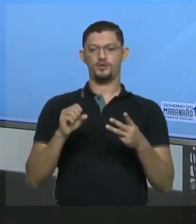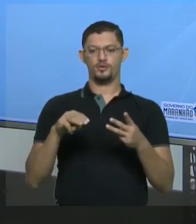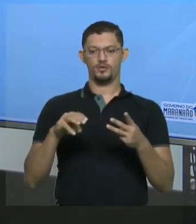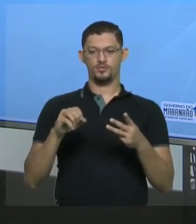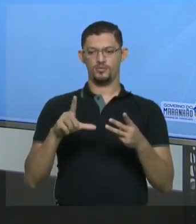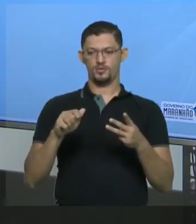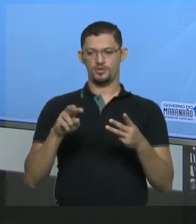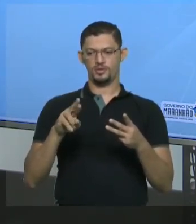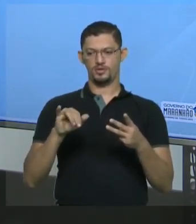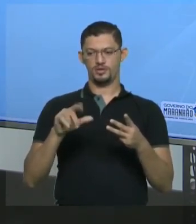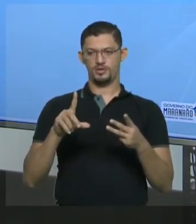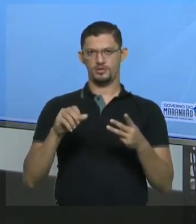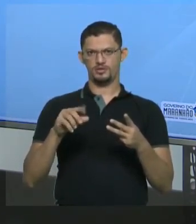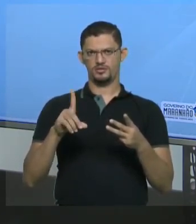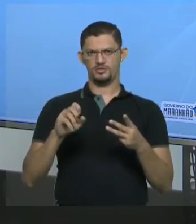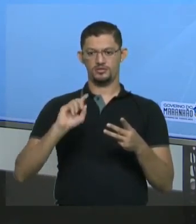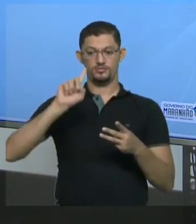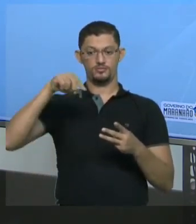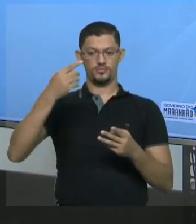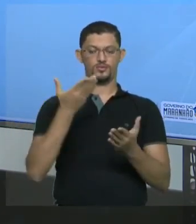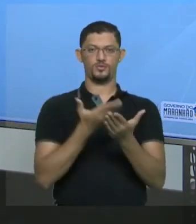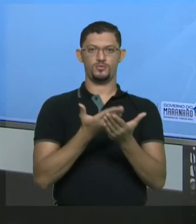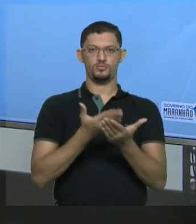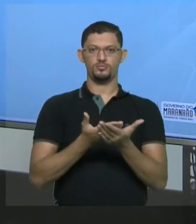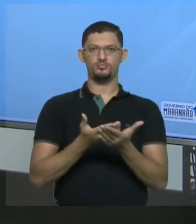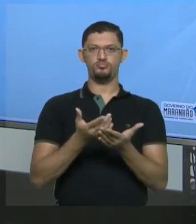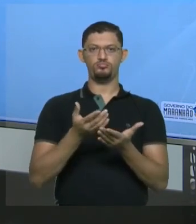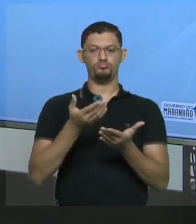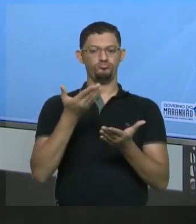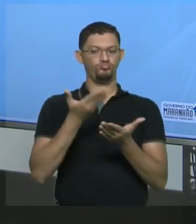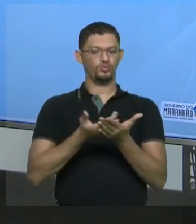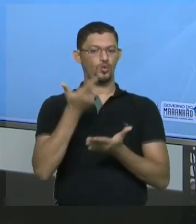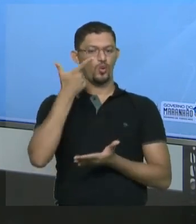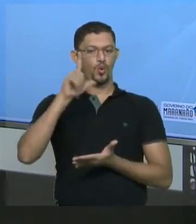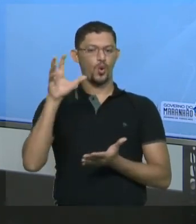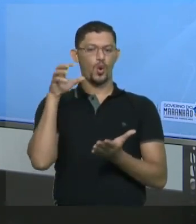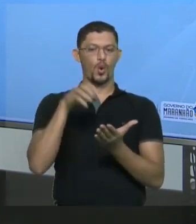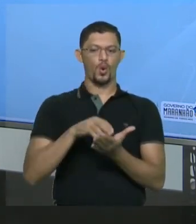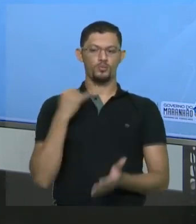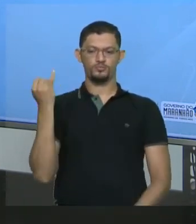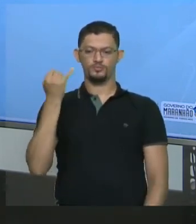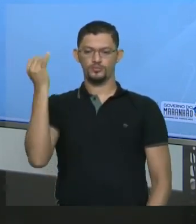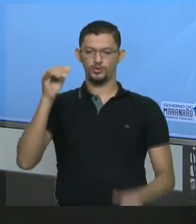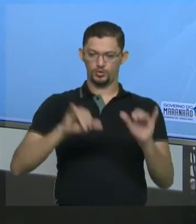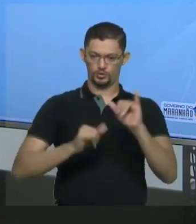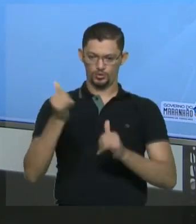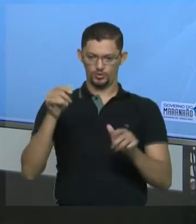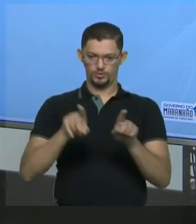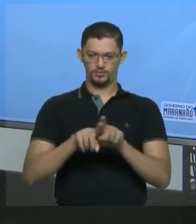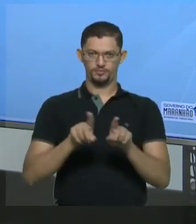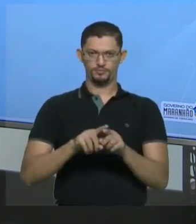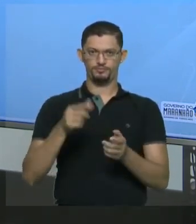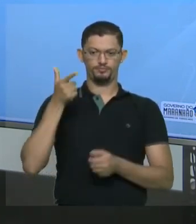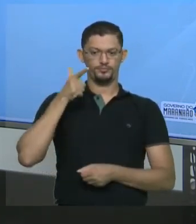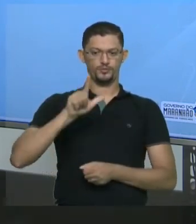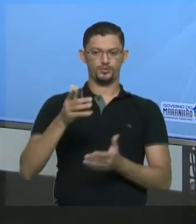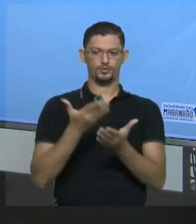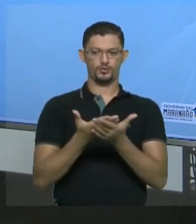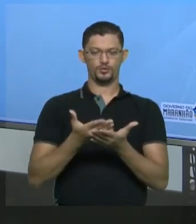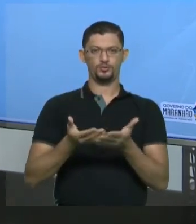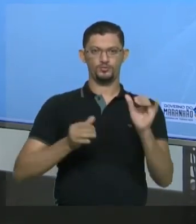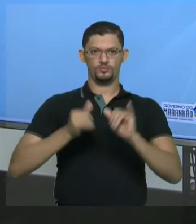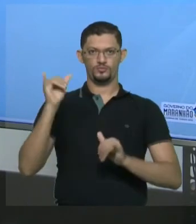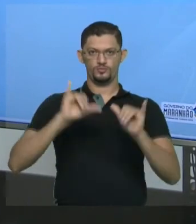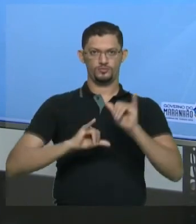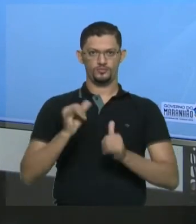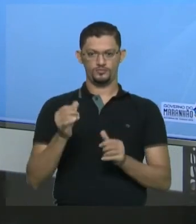molaridade. Na nossa próxima aula, nós veremos outras concentrações importantes e seguiremos no estudo das soluções, com